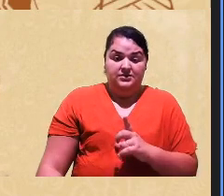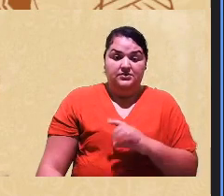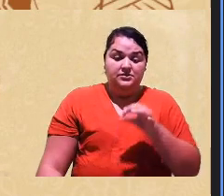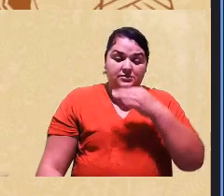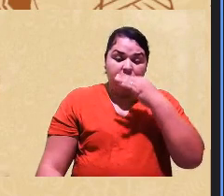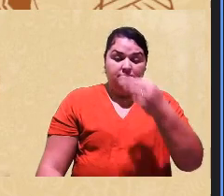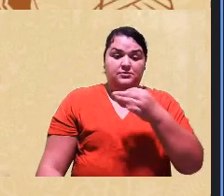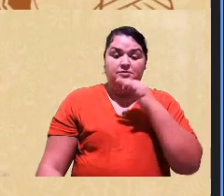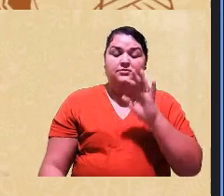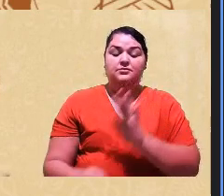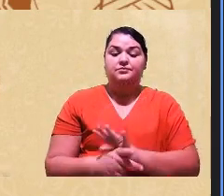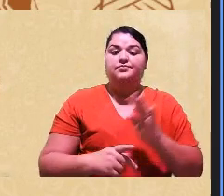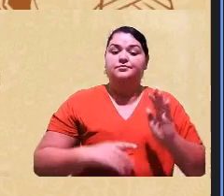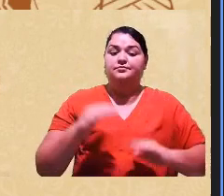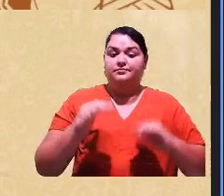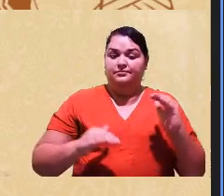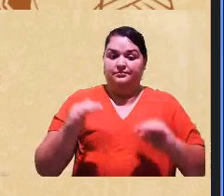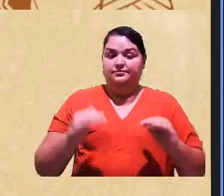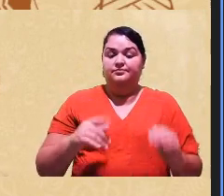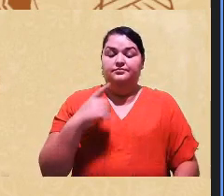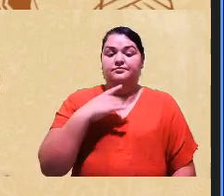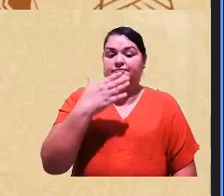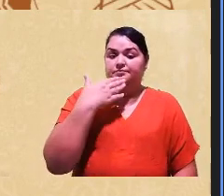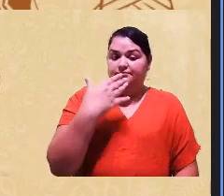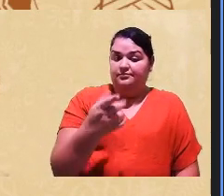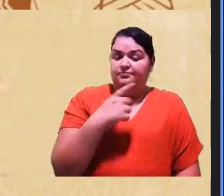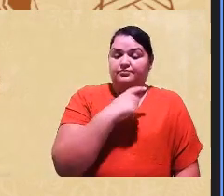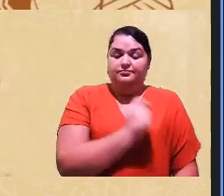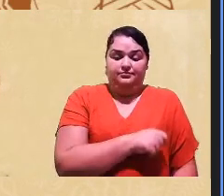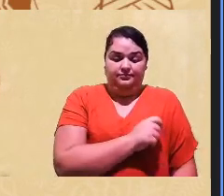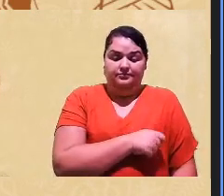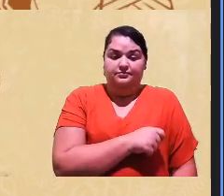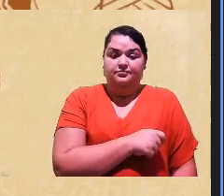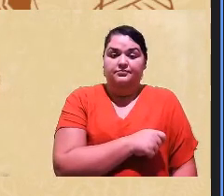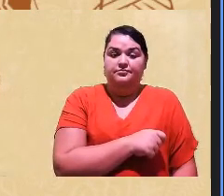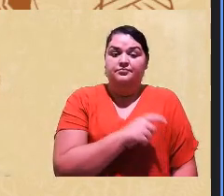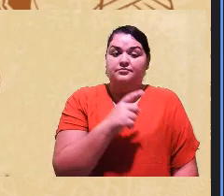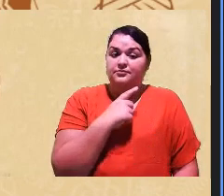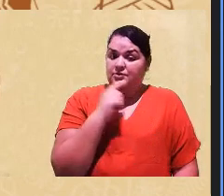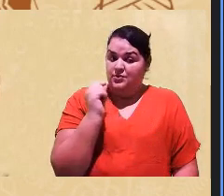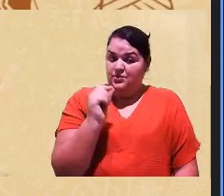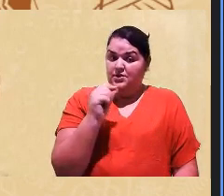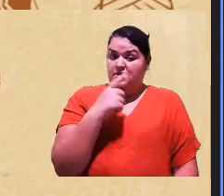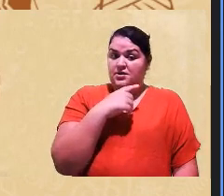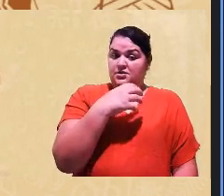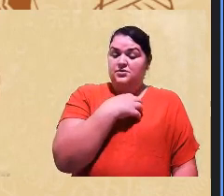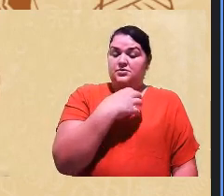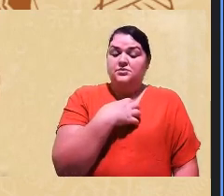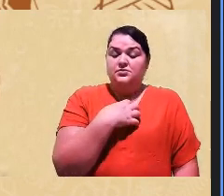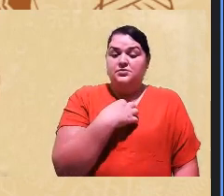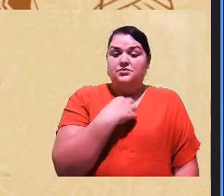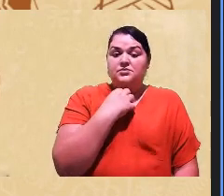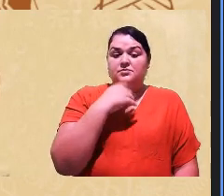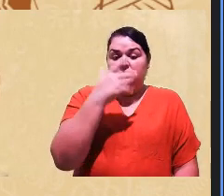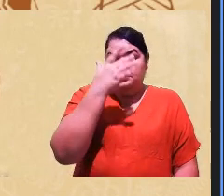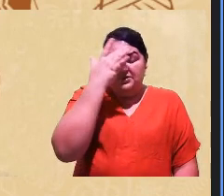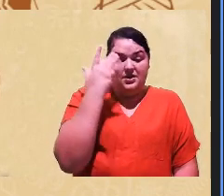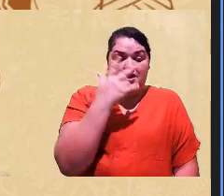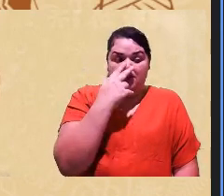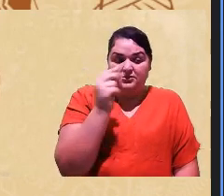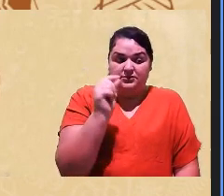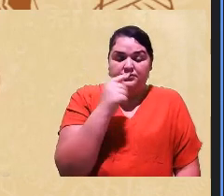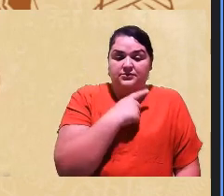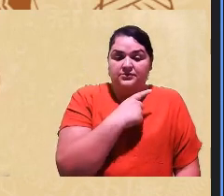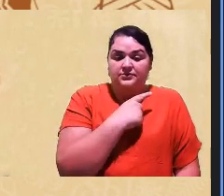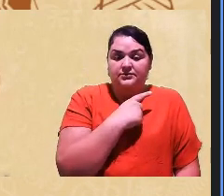categorização dos tipos de fraudadores e aí tem essa situação da pessoa achar que porque tem o